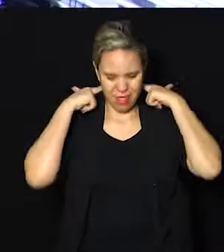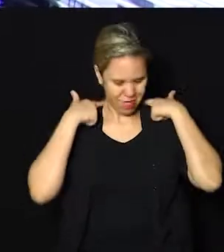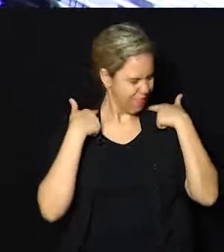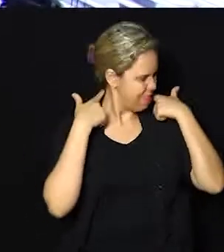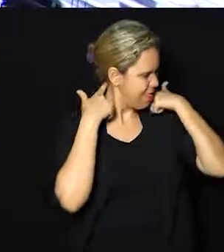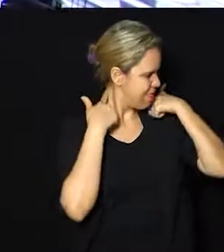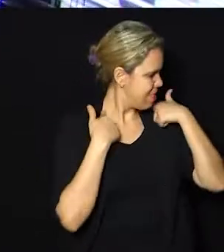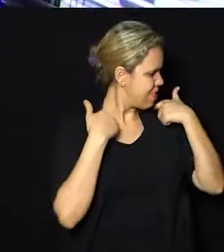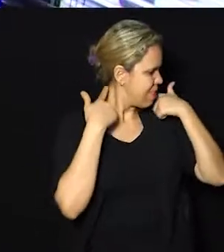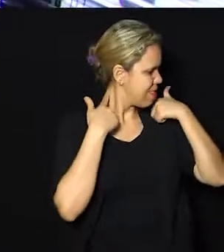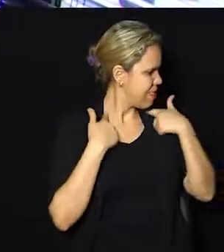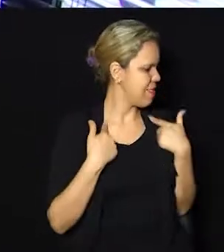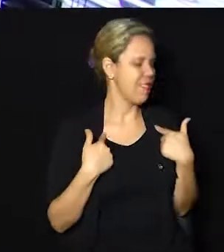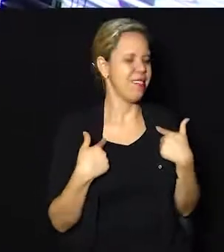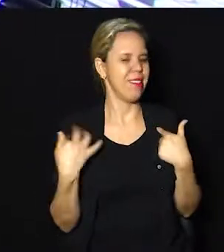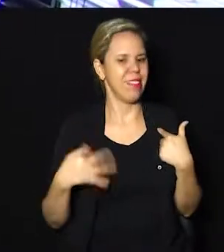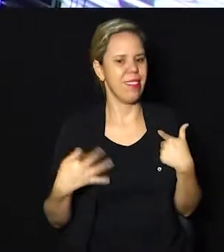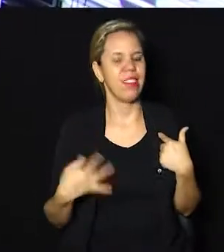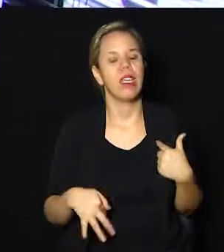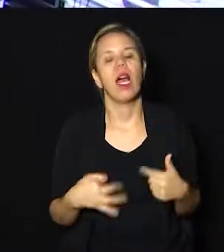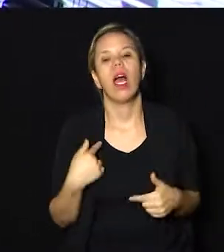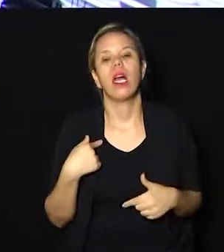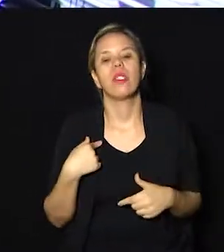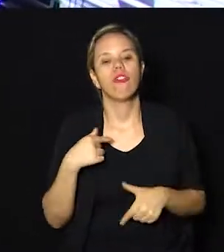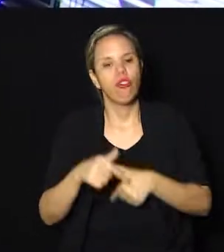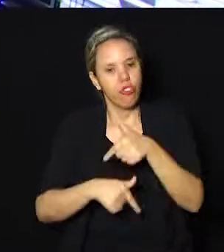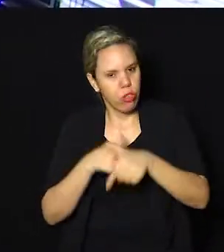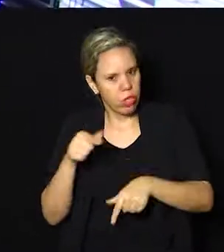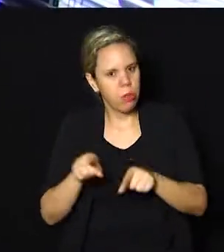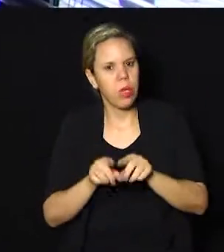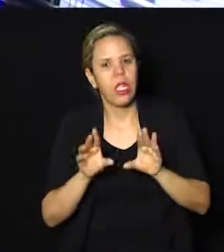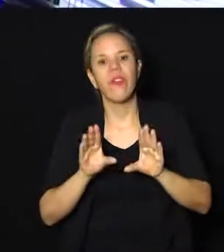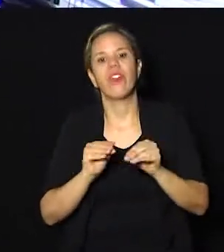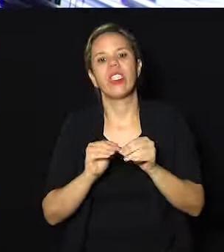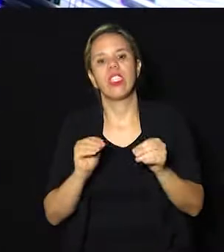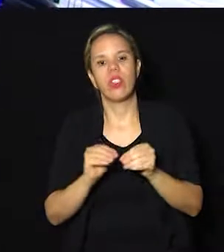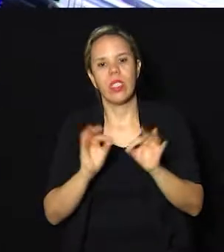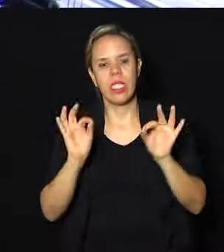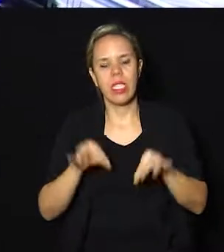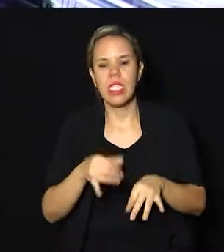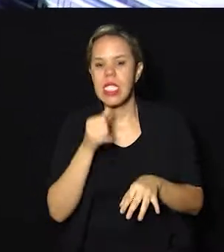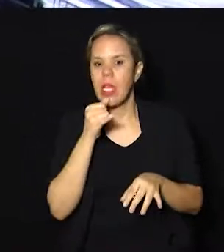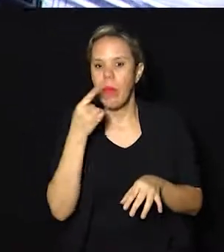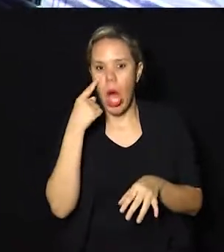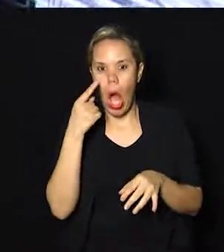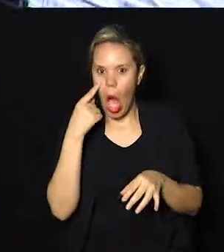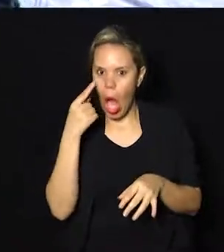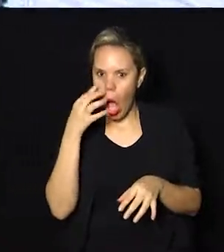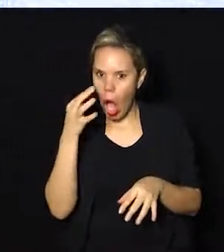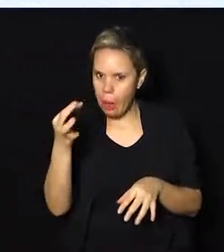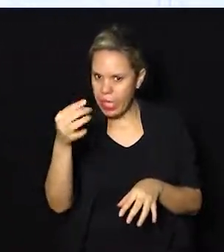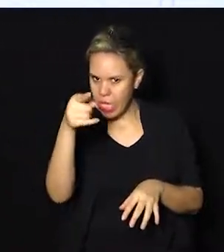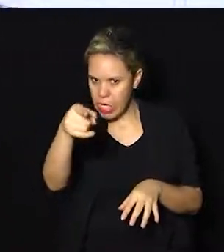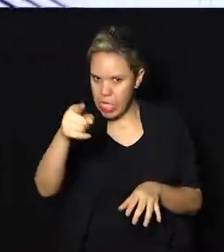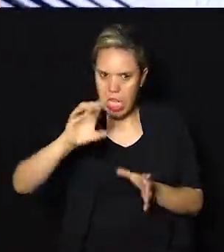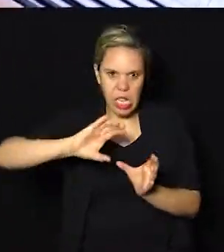cervicalgia, a gente atua nessa área também, tá? Então, eu vou fazer uma manobra aqui para vocês.